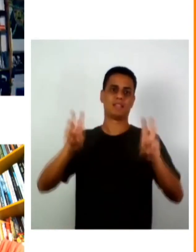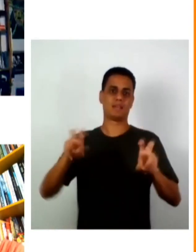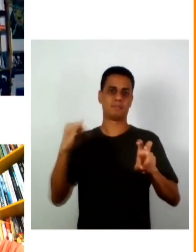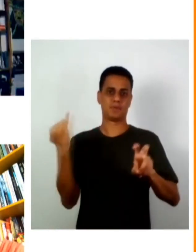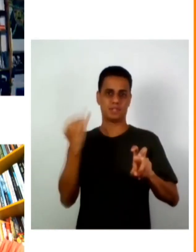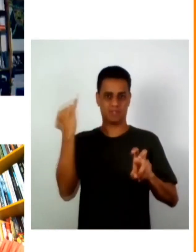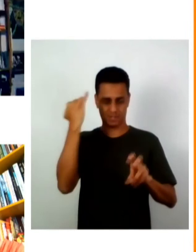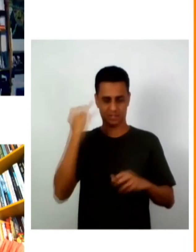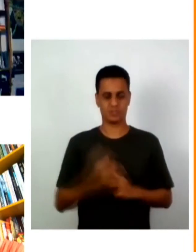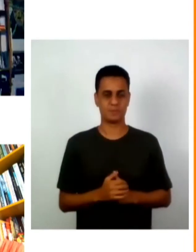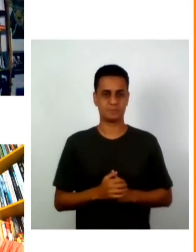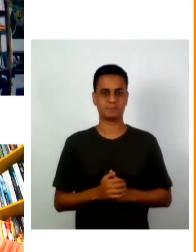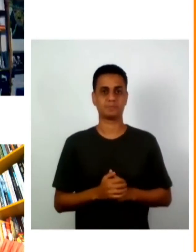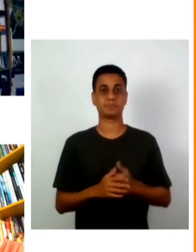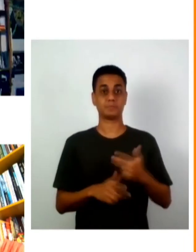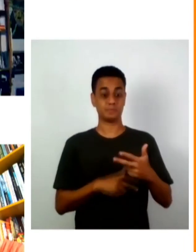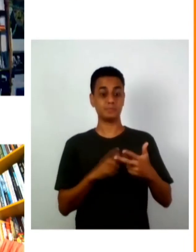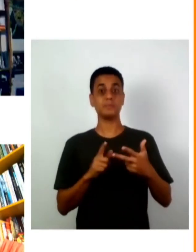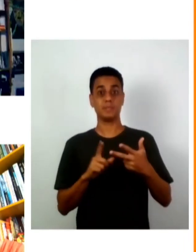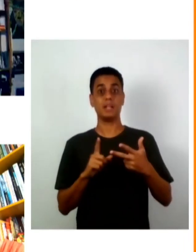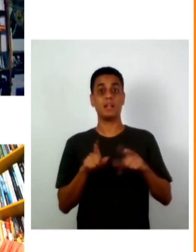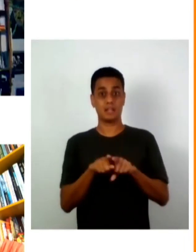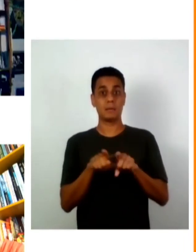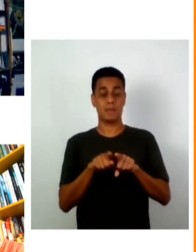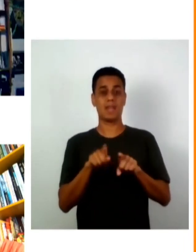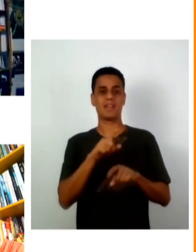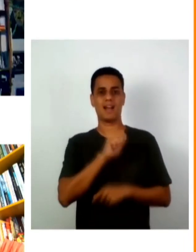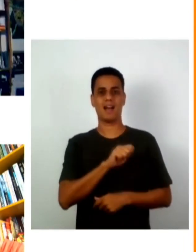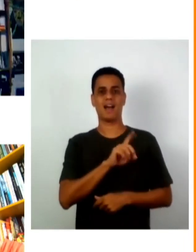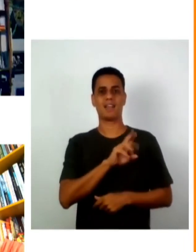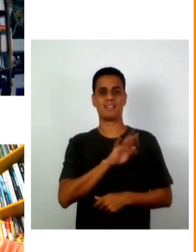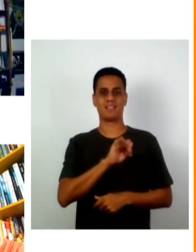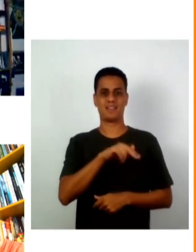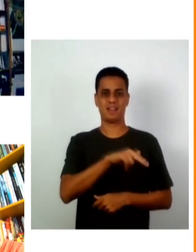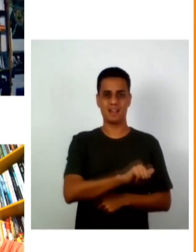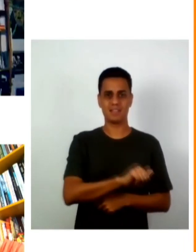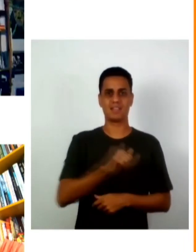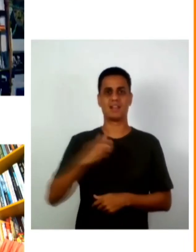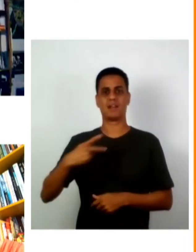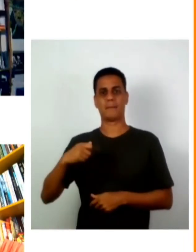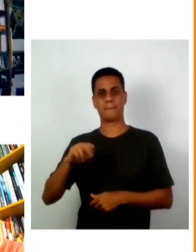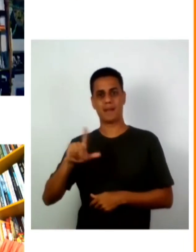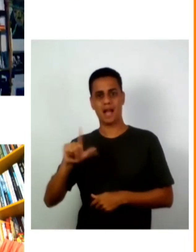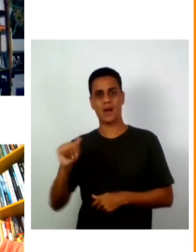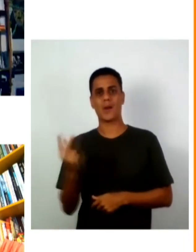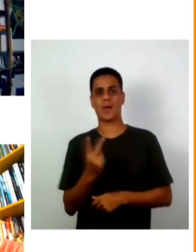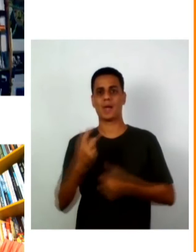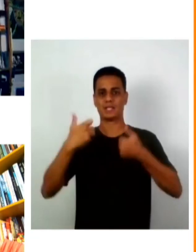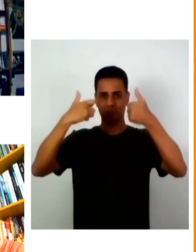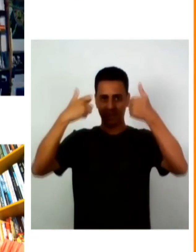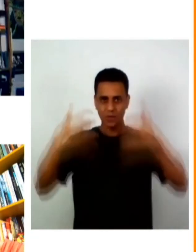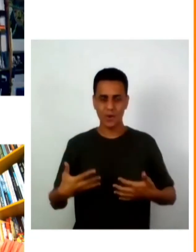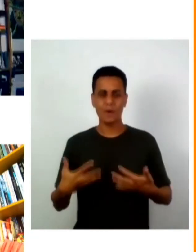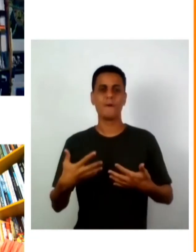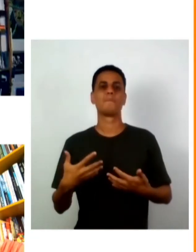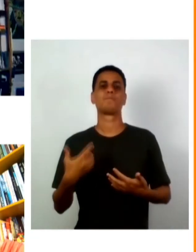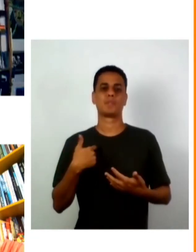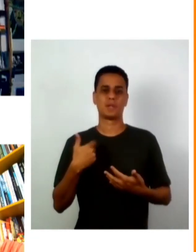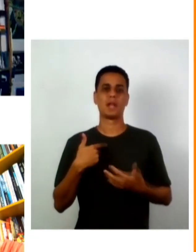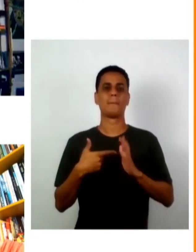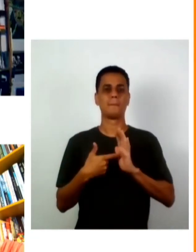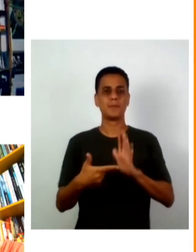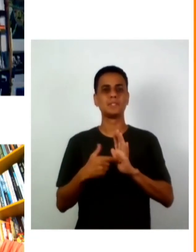questão que eu acho importante que também foi dito aqui pela Adriana e pela Paula eu vou